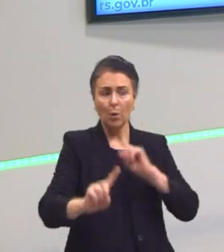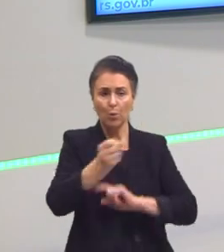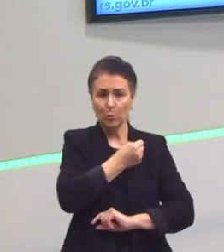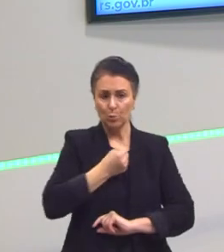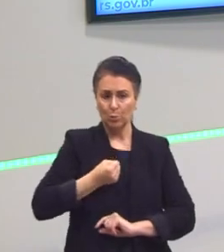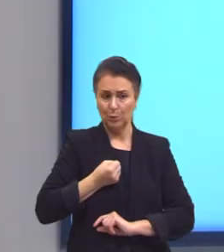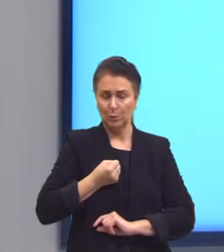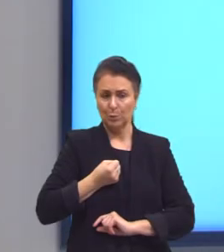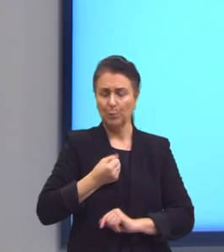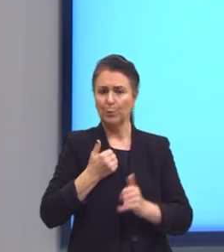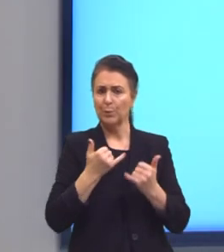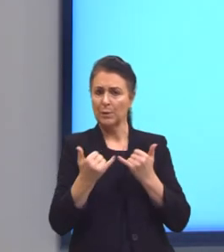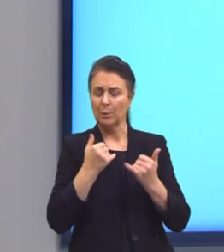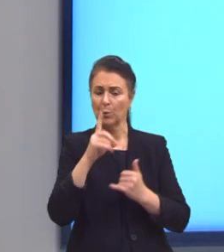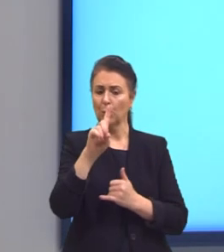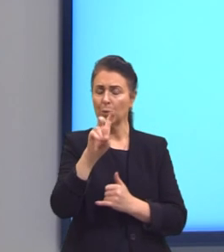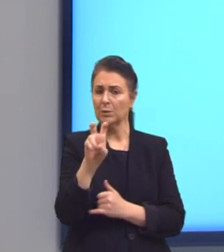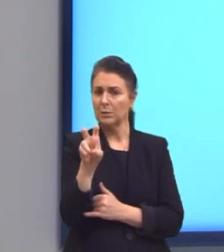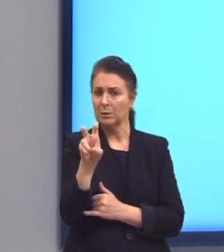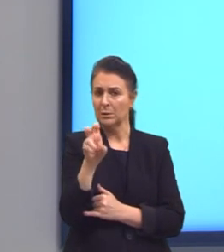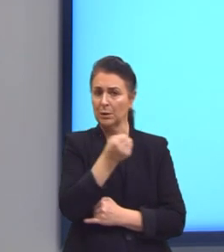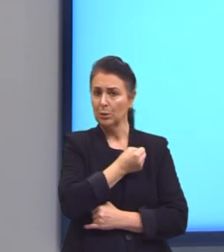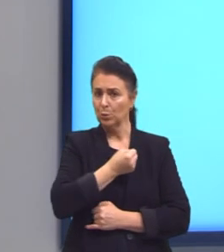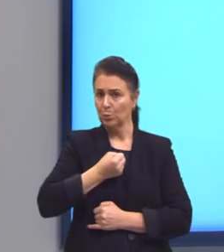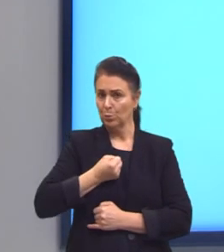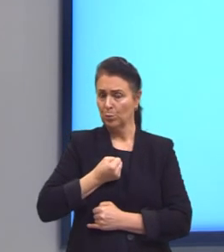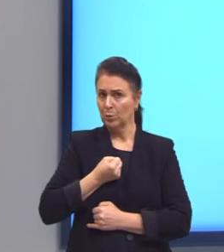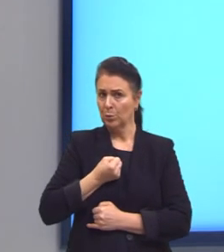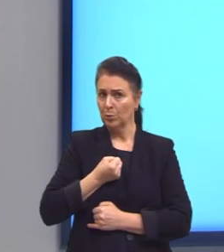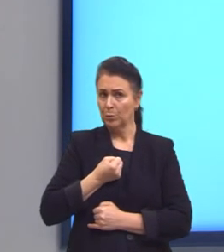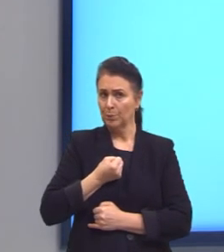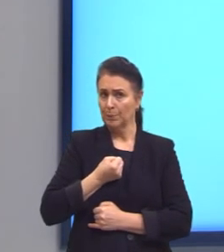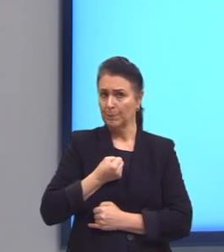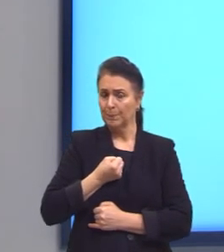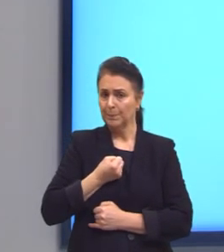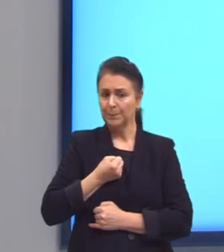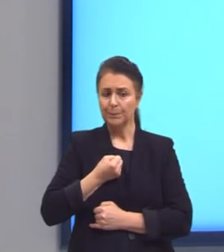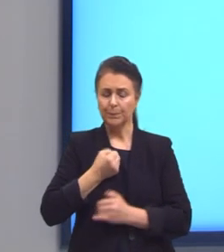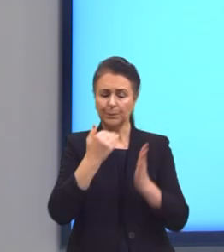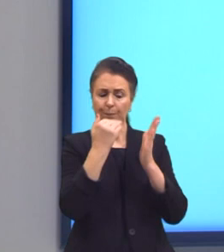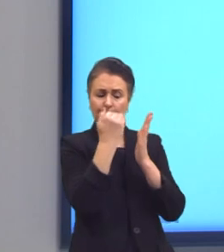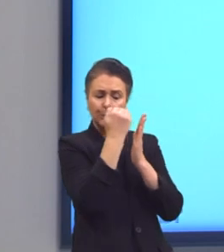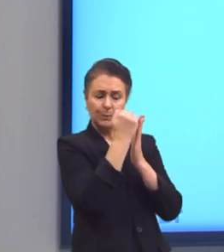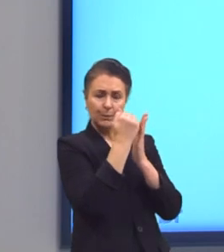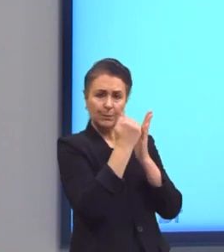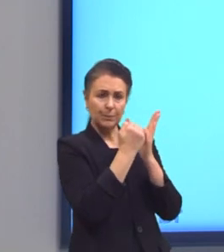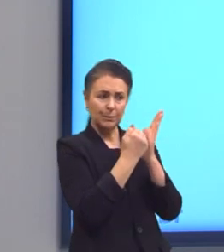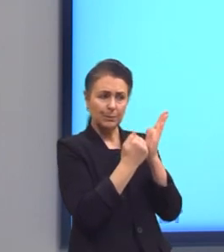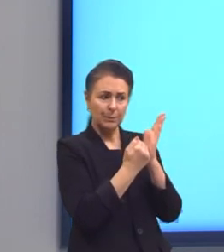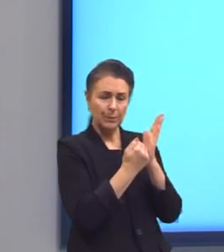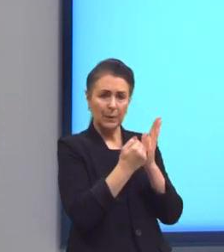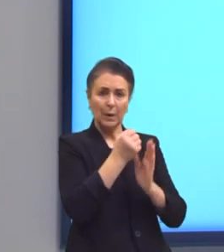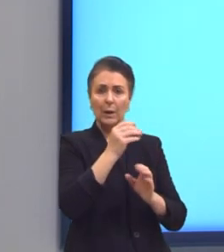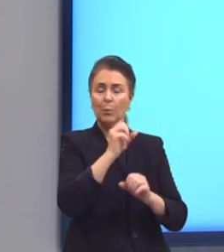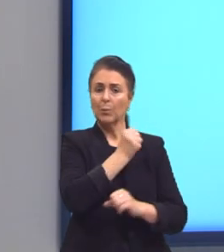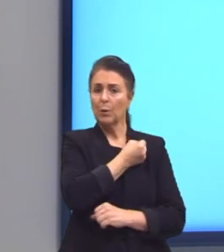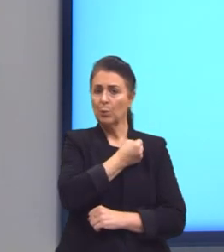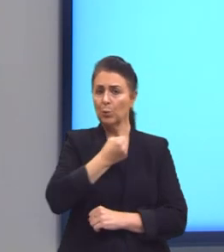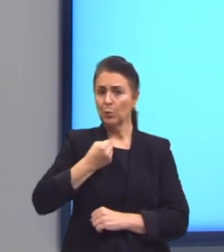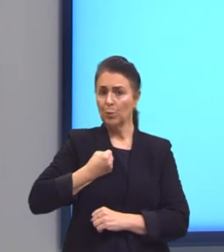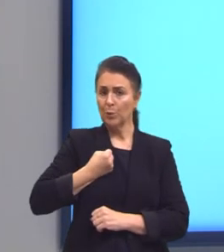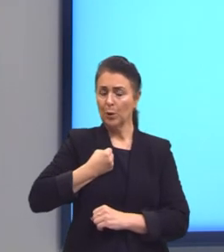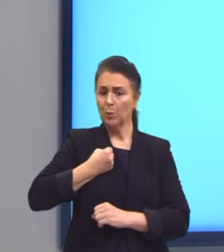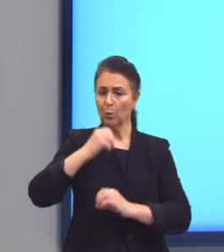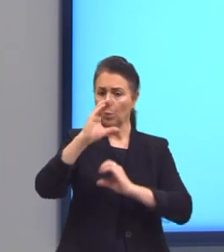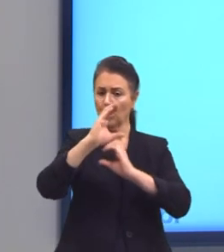15. O 15, ele é aqui, está listado ali como número composto, né? O 15,